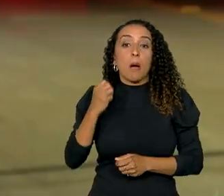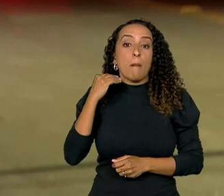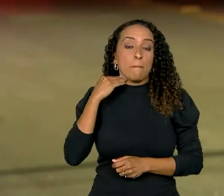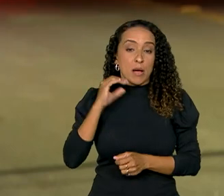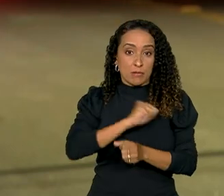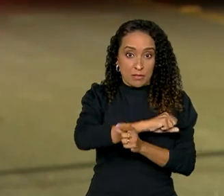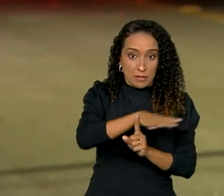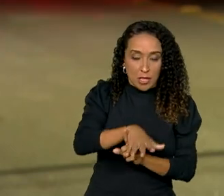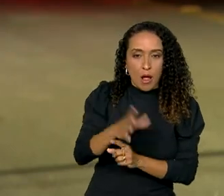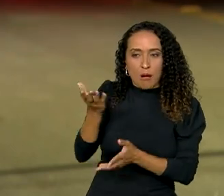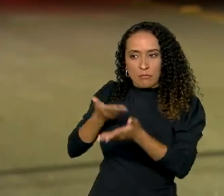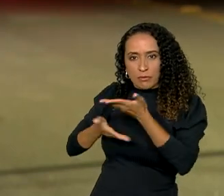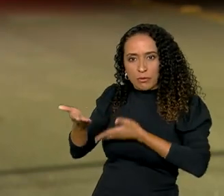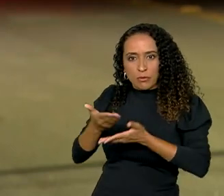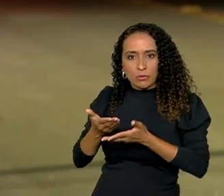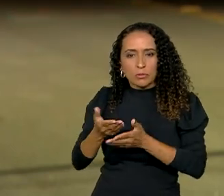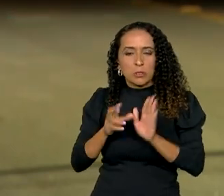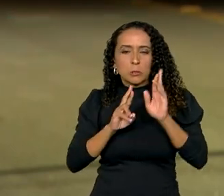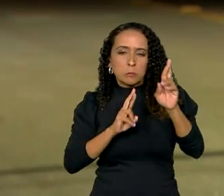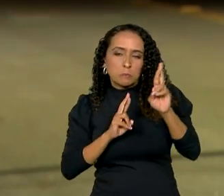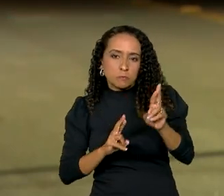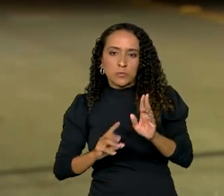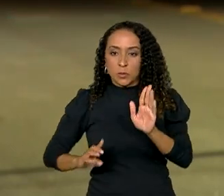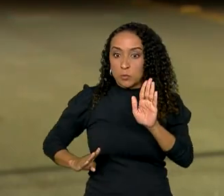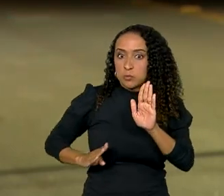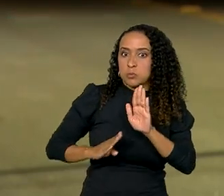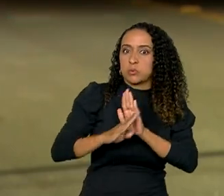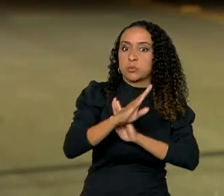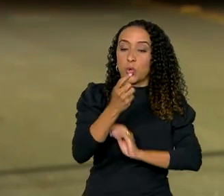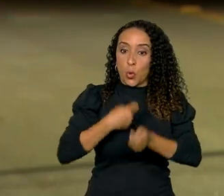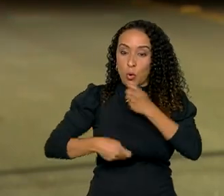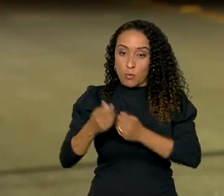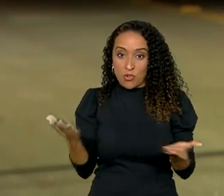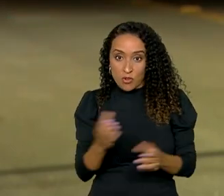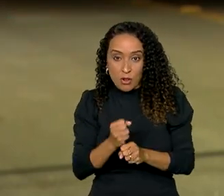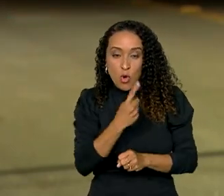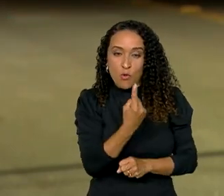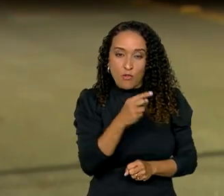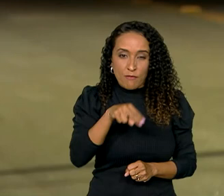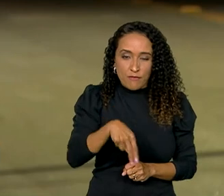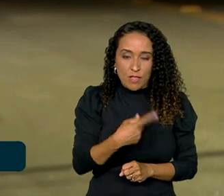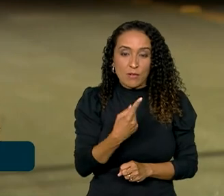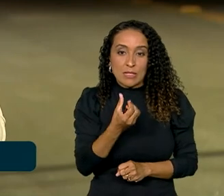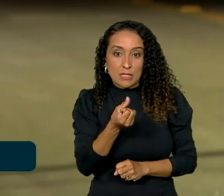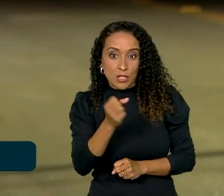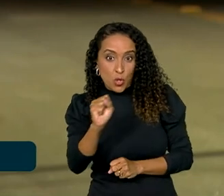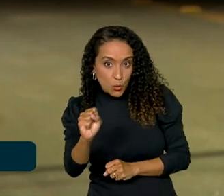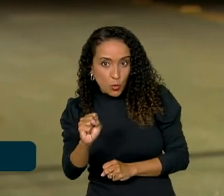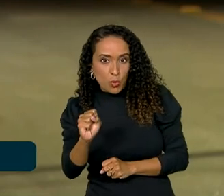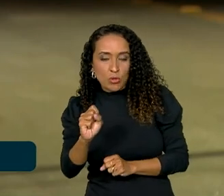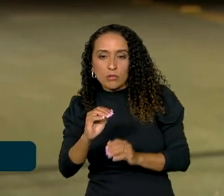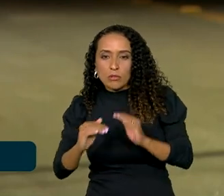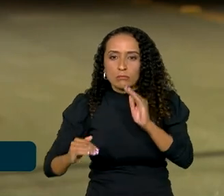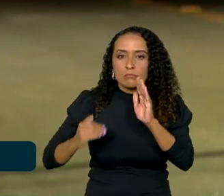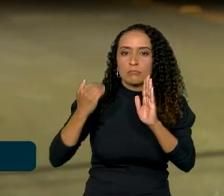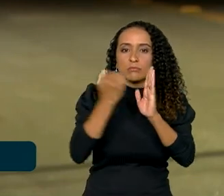elevaram a estimativa de crescimento da economia para este ano de 1,68% para 1